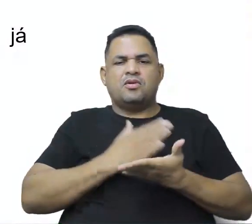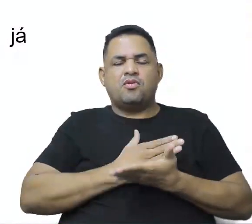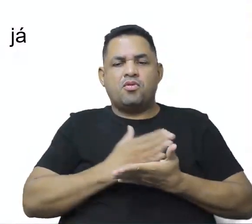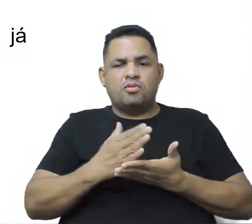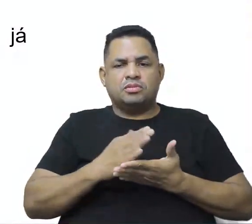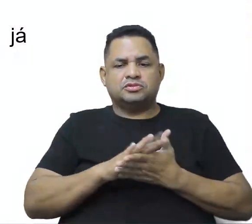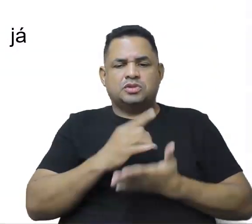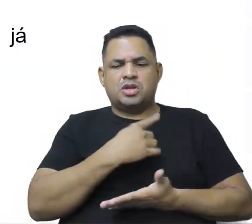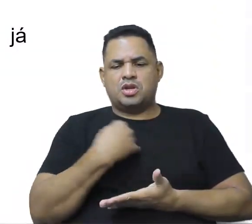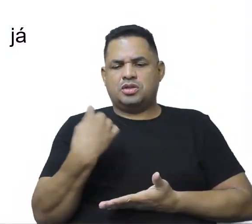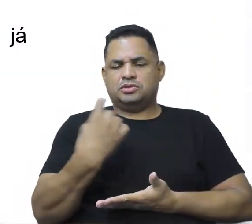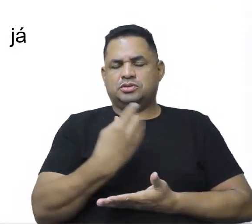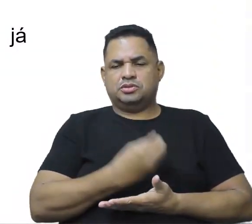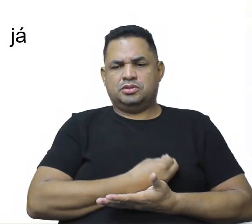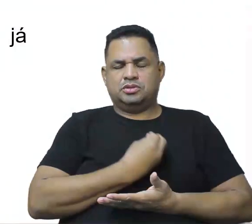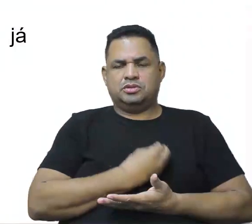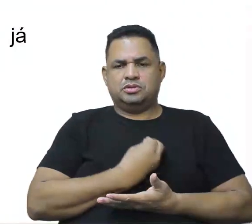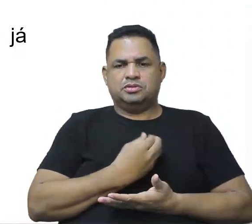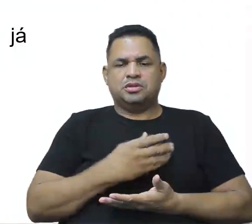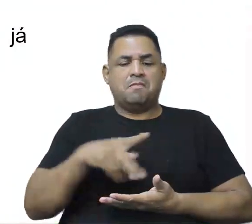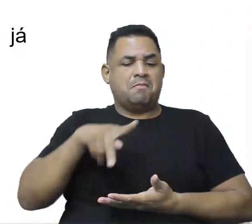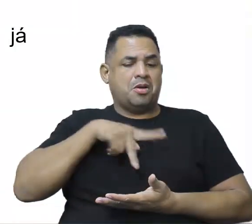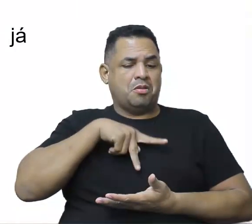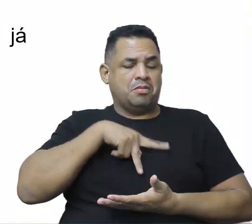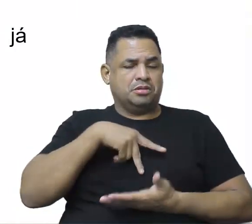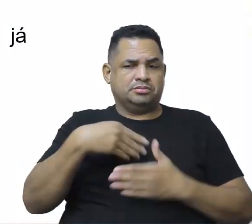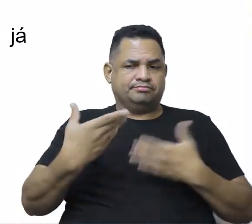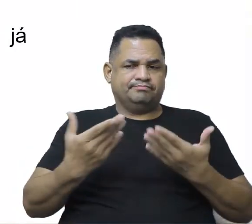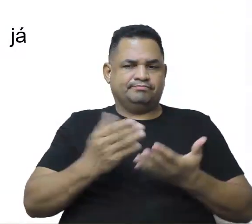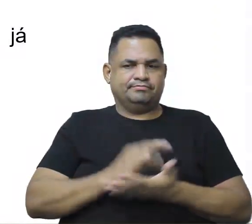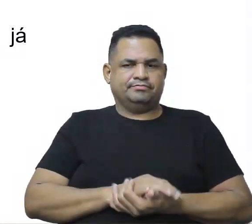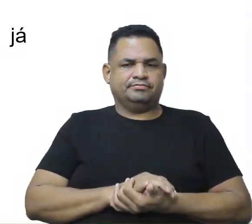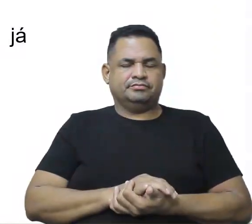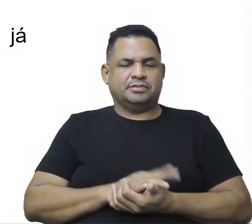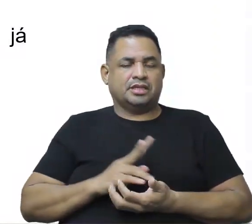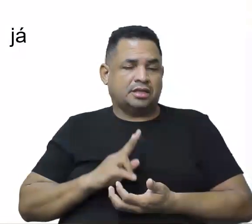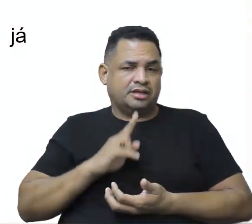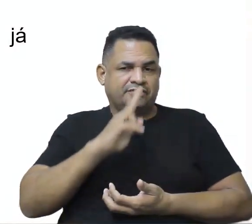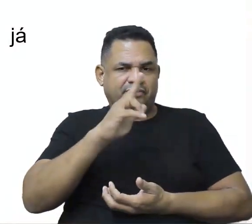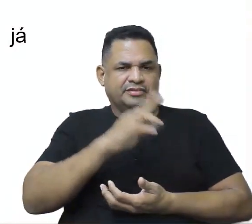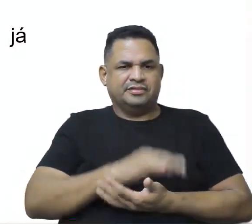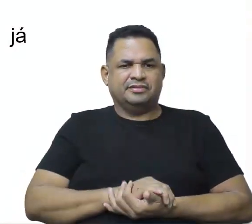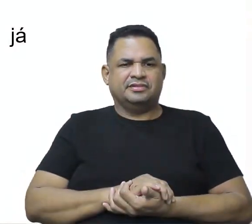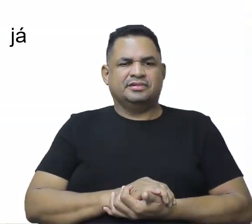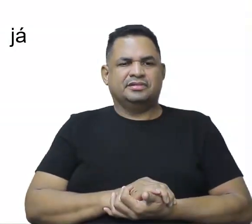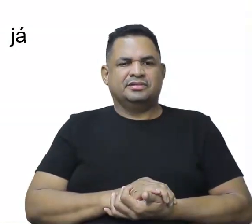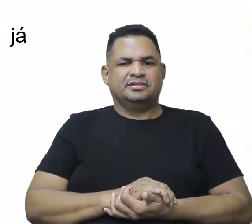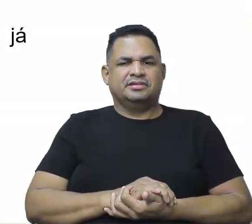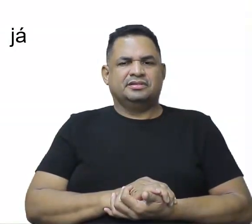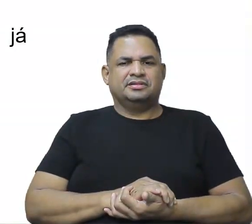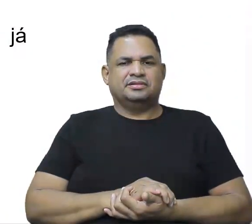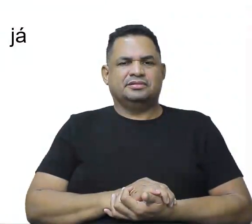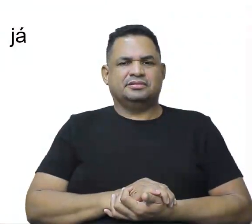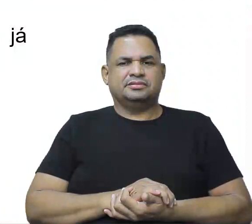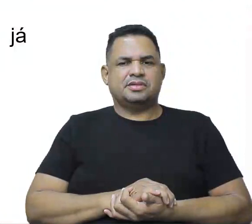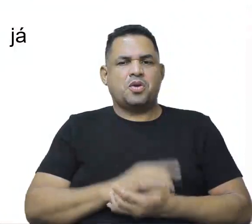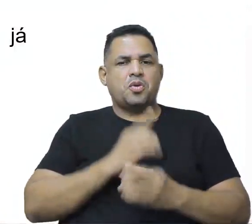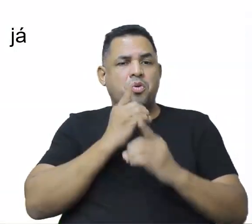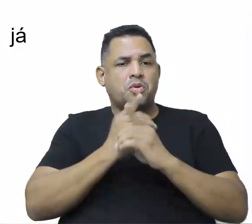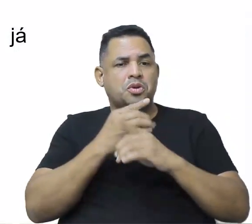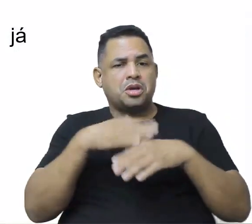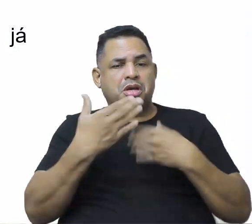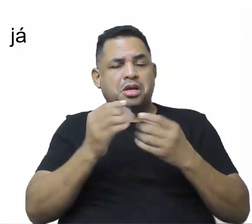nas nossas vidas, nas nossas pessoalidades, né? Tanto que ele é forte. E aí, identifique aquela que